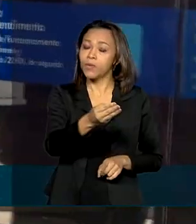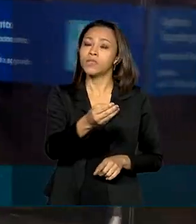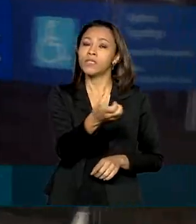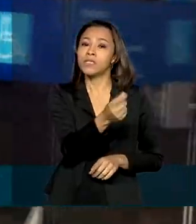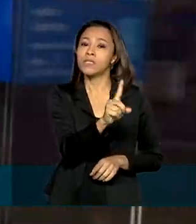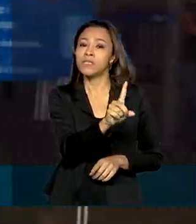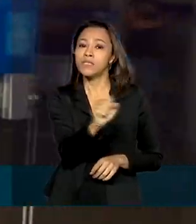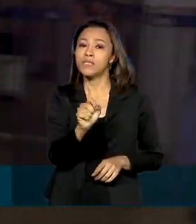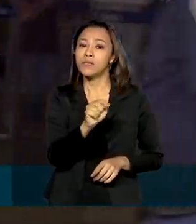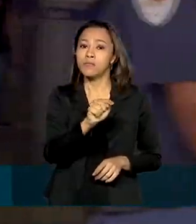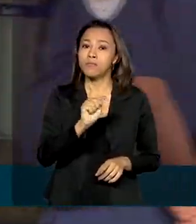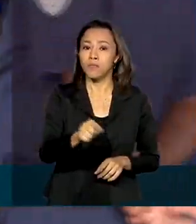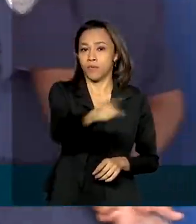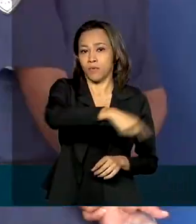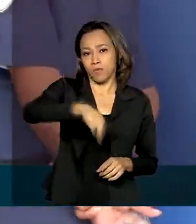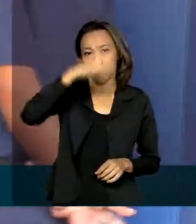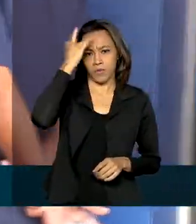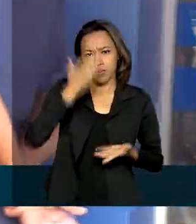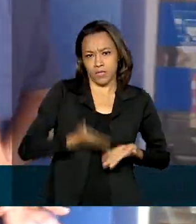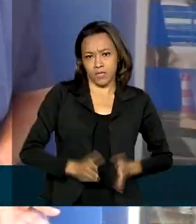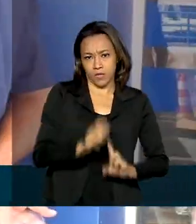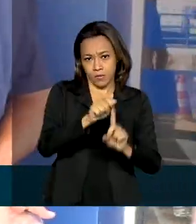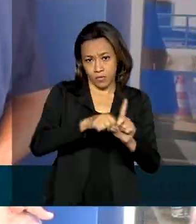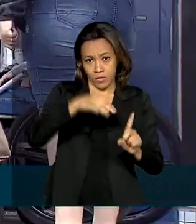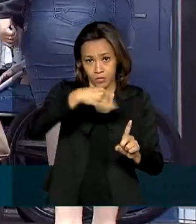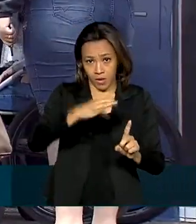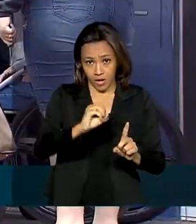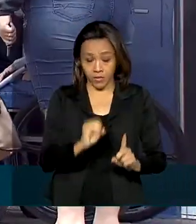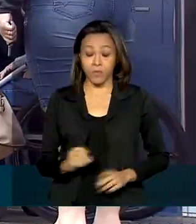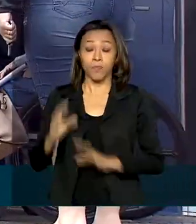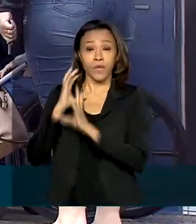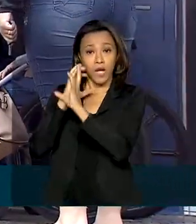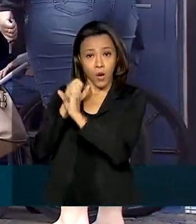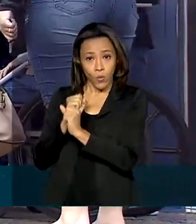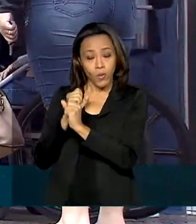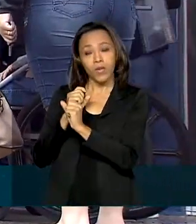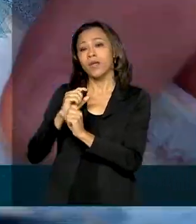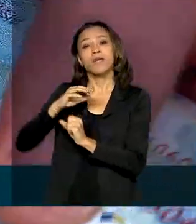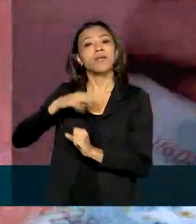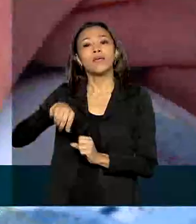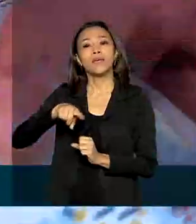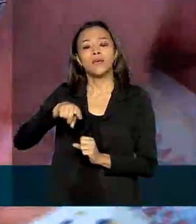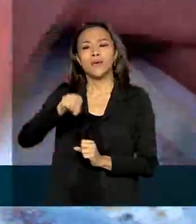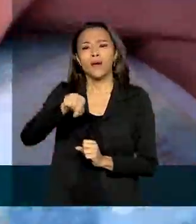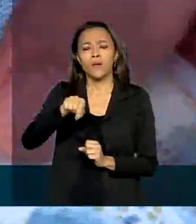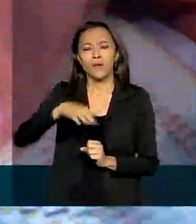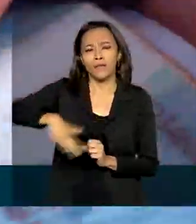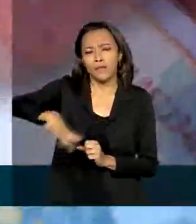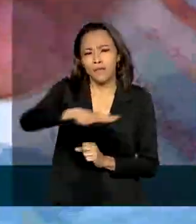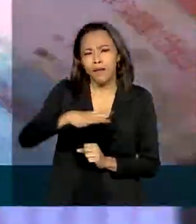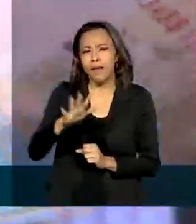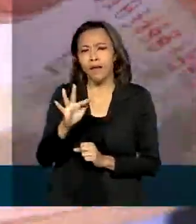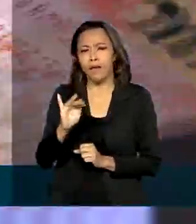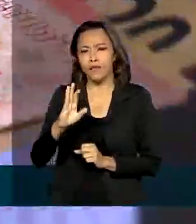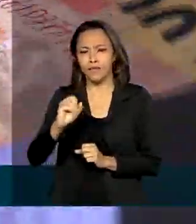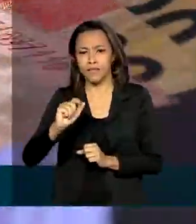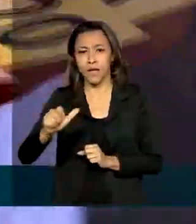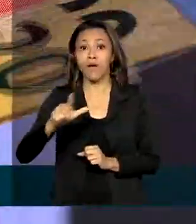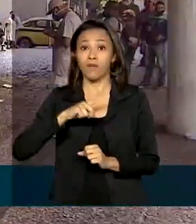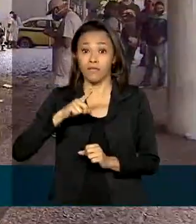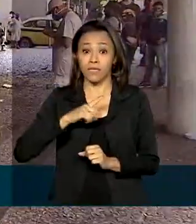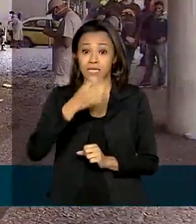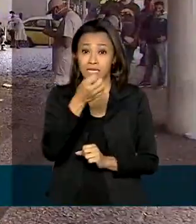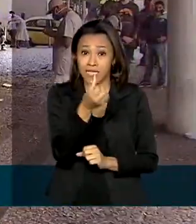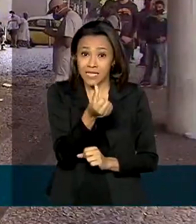nascidos em março. O governo calcula que o impacto fiscal das medidas de combate aos efeitos da pandemia deve atingir R